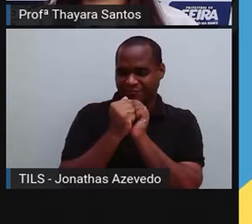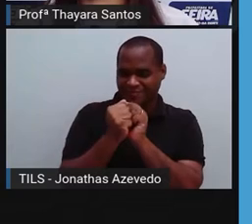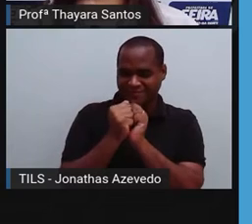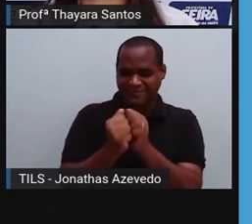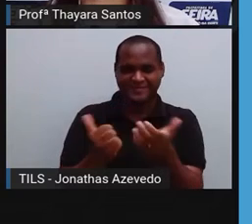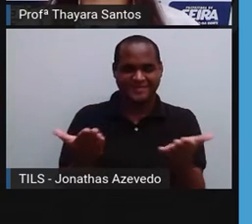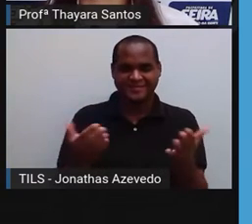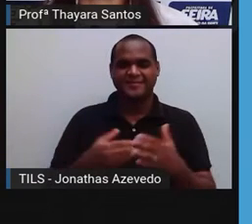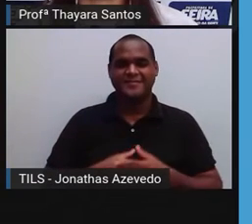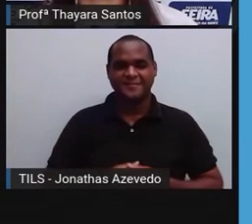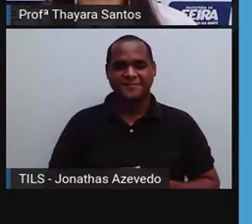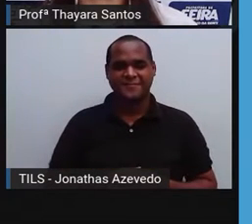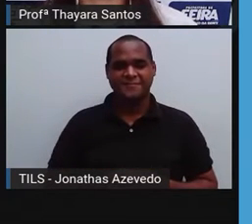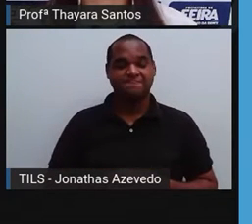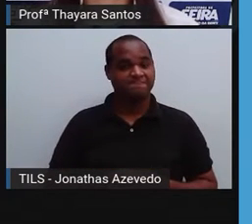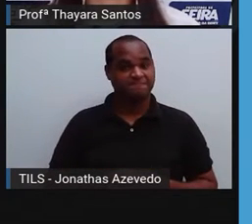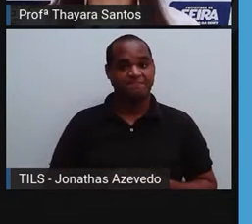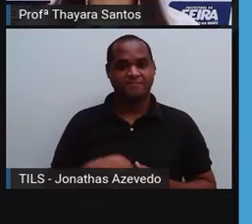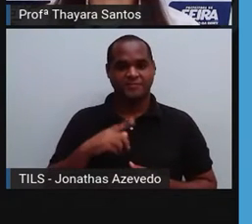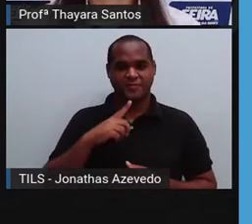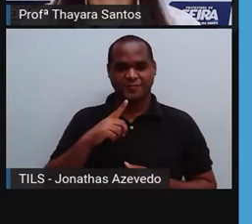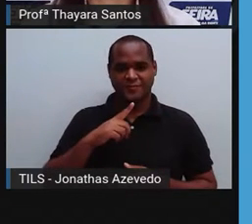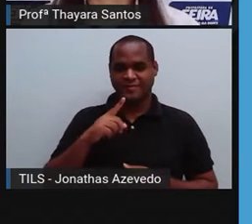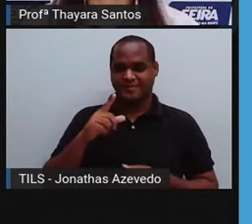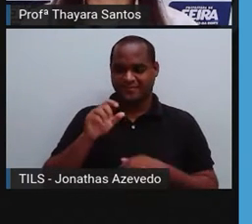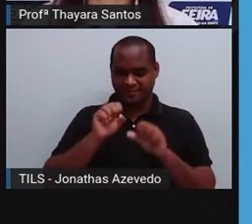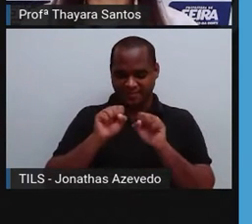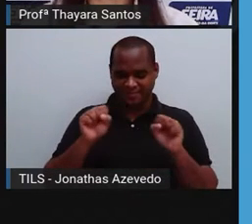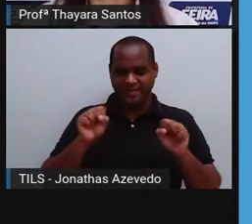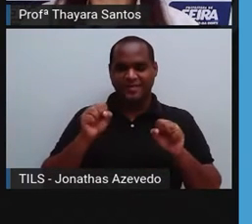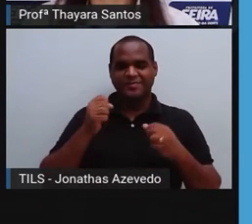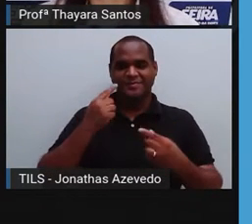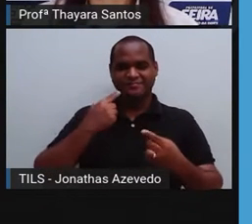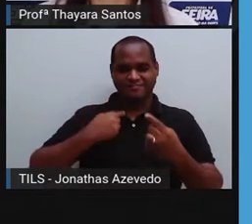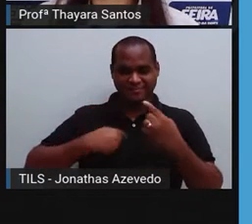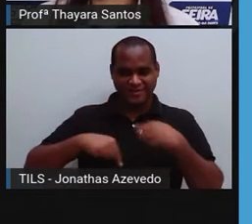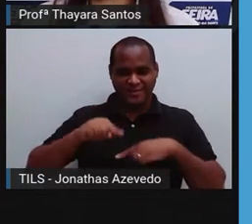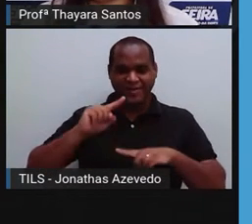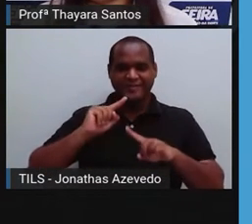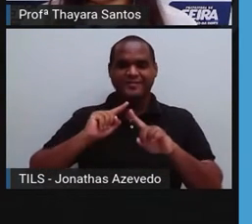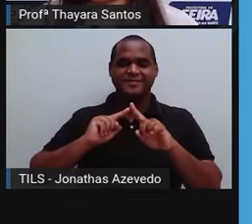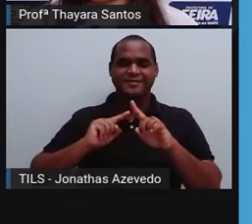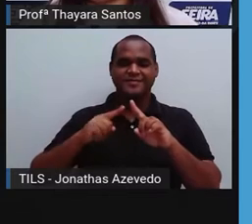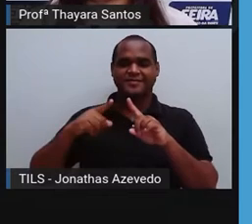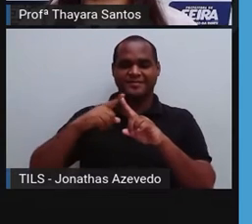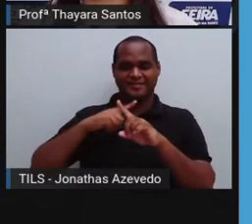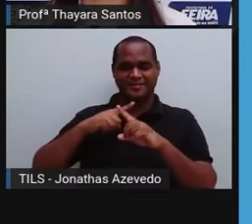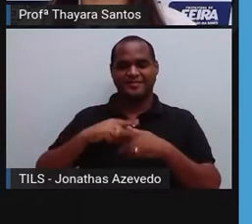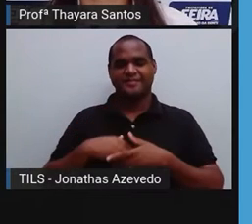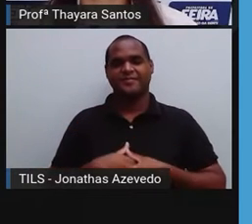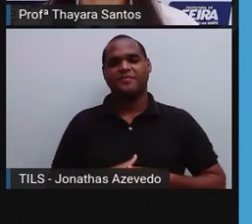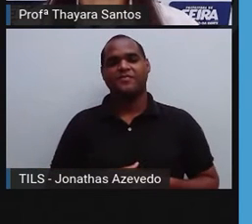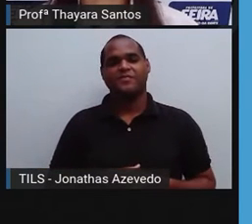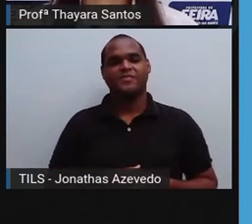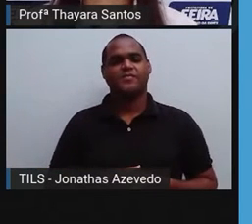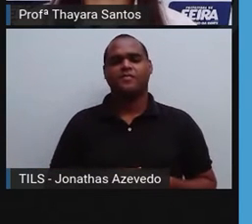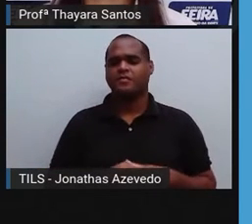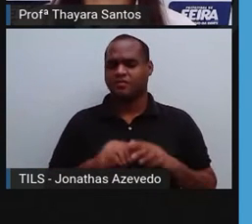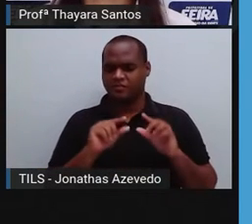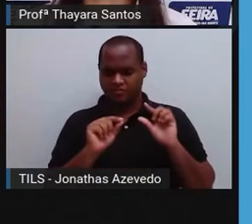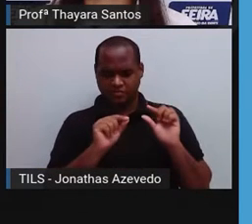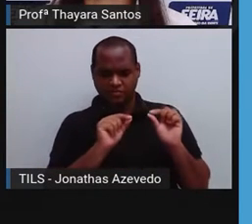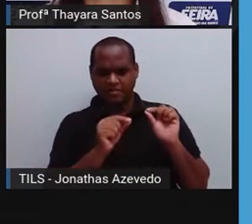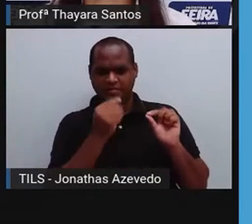agora. Então a aula de hoje vai ser sobre sistema circulatório. Vocês